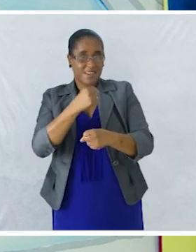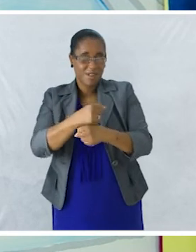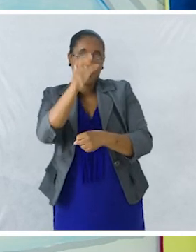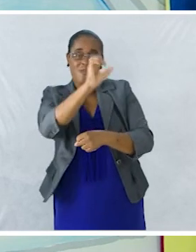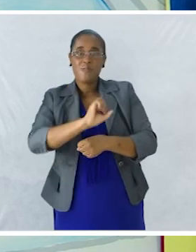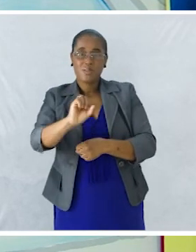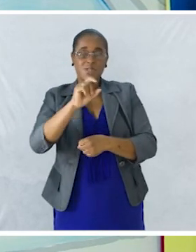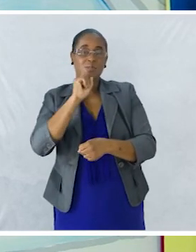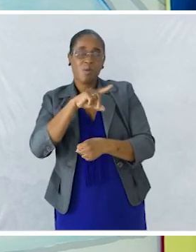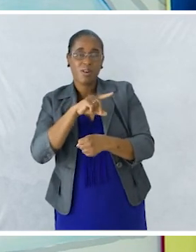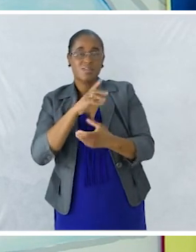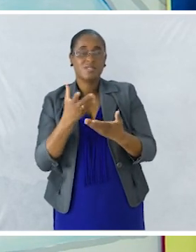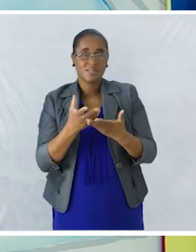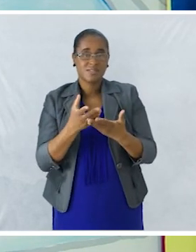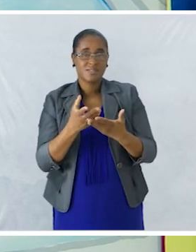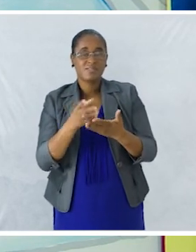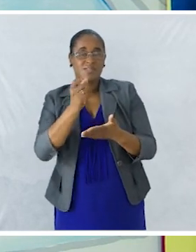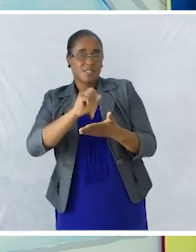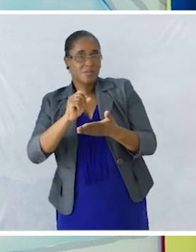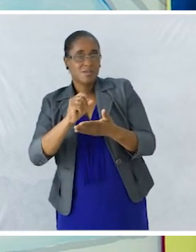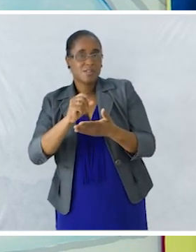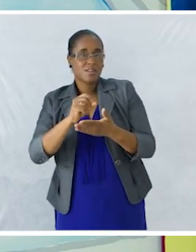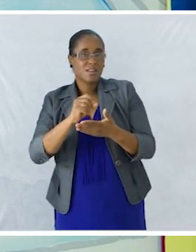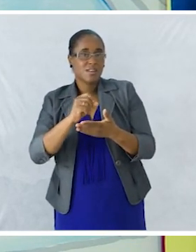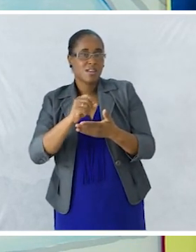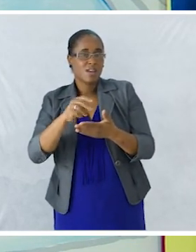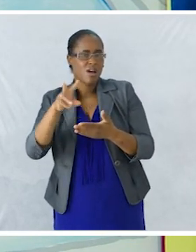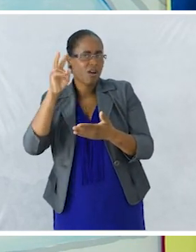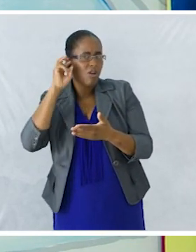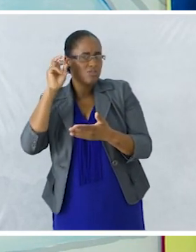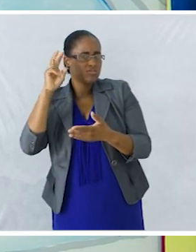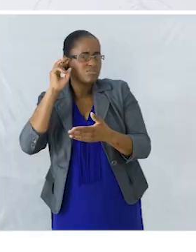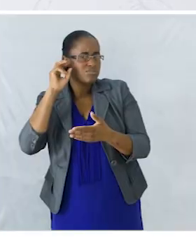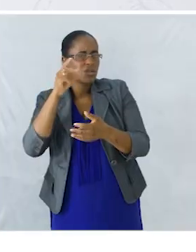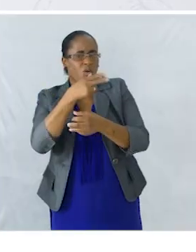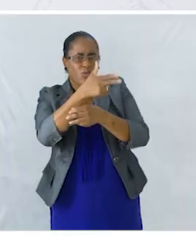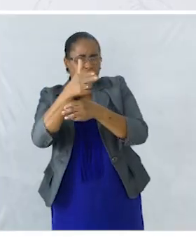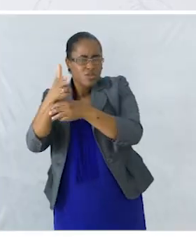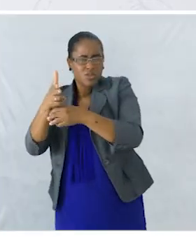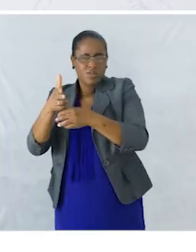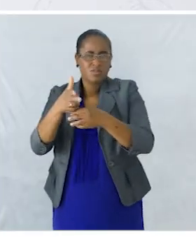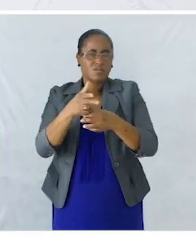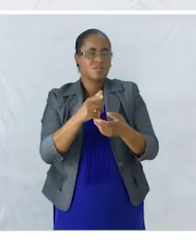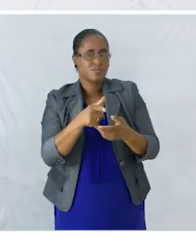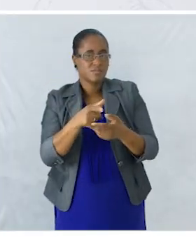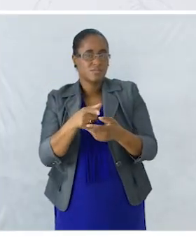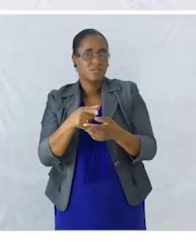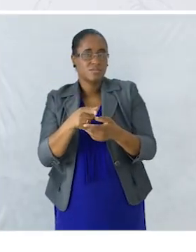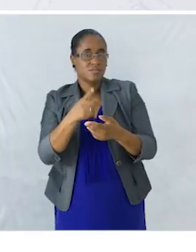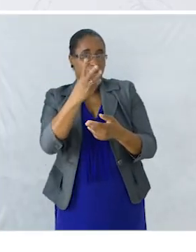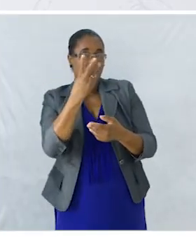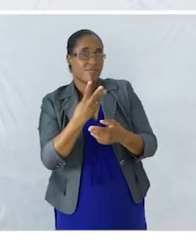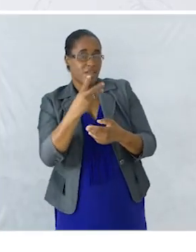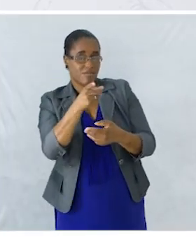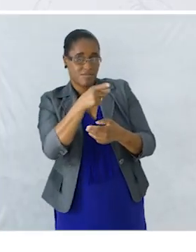Vocês podem enviar Em formato áudio Ou formato vídeo Para o endereço Que aparece O